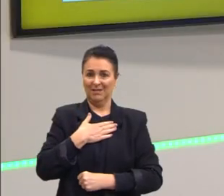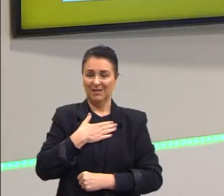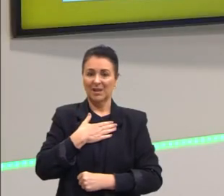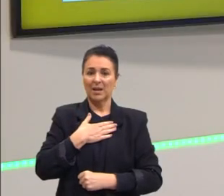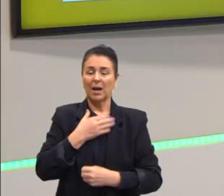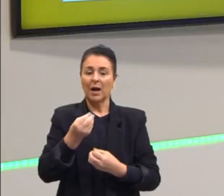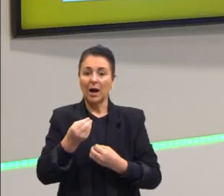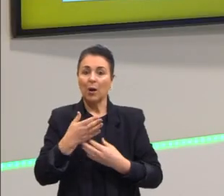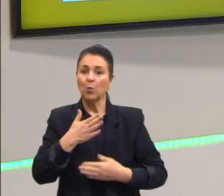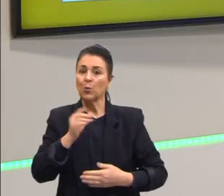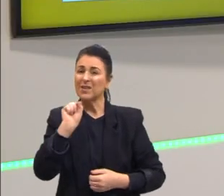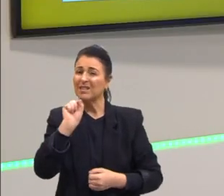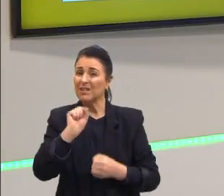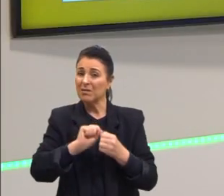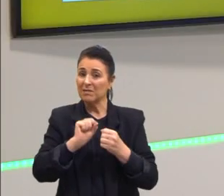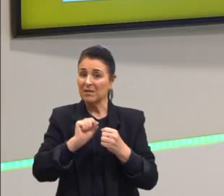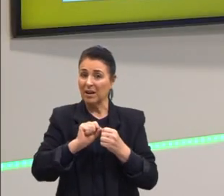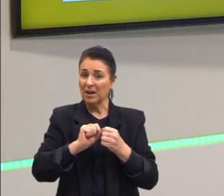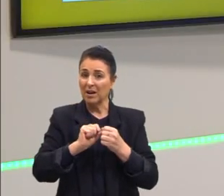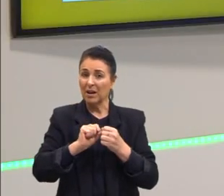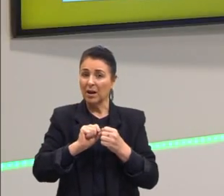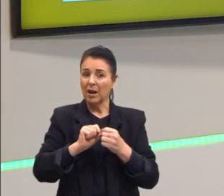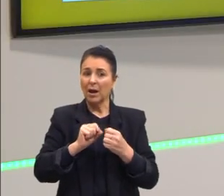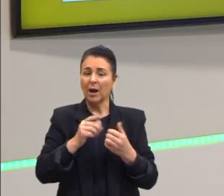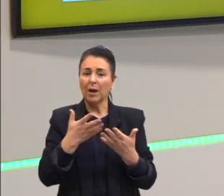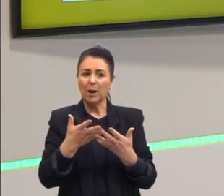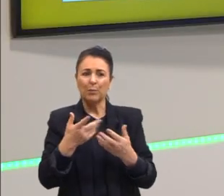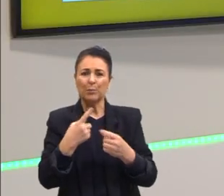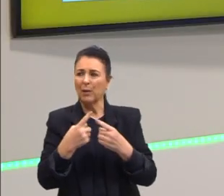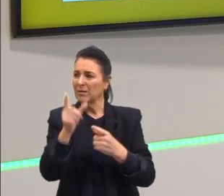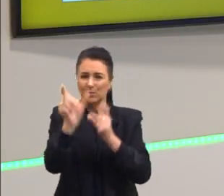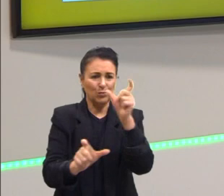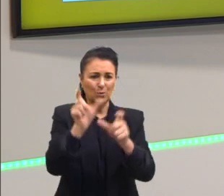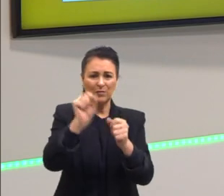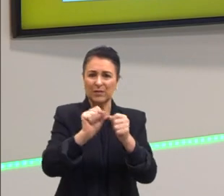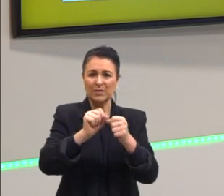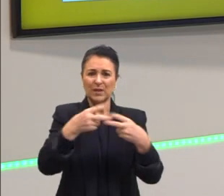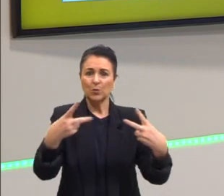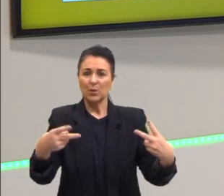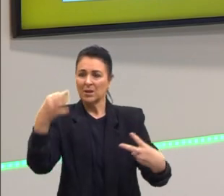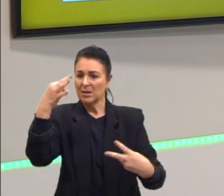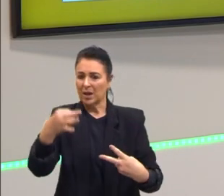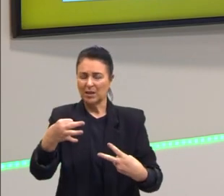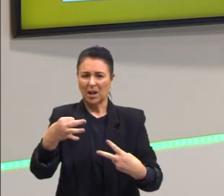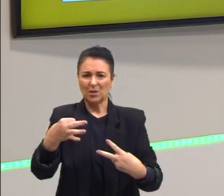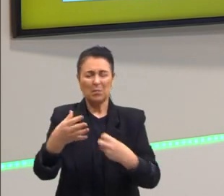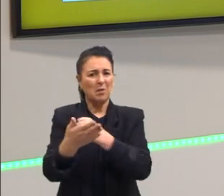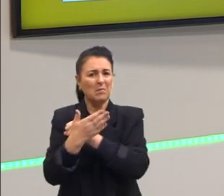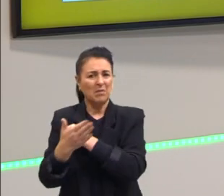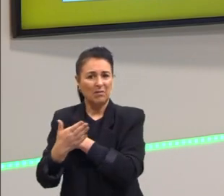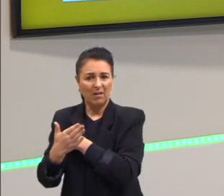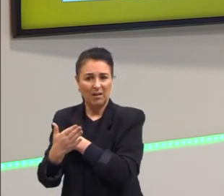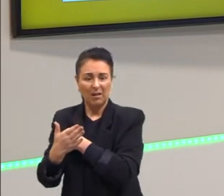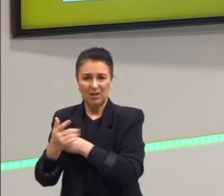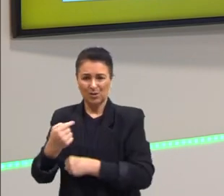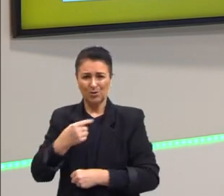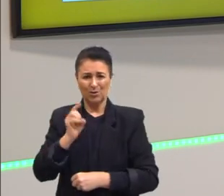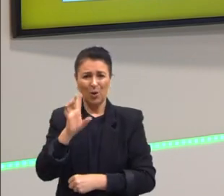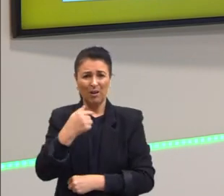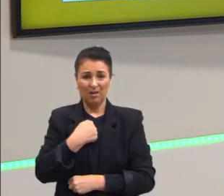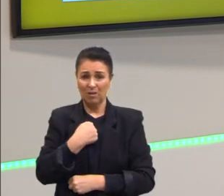se eu quisesse que as pessoas agissem para mim. Como se a minha ação fosse válida para toda a sociedade.